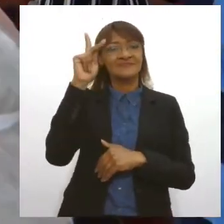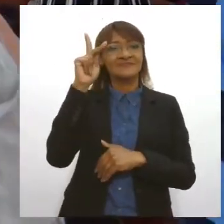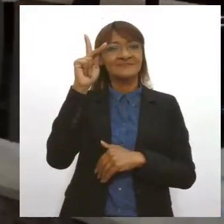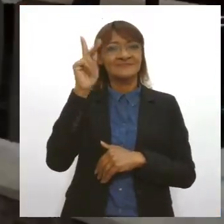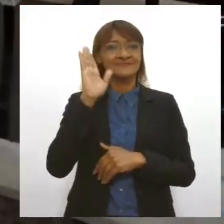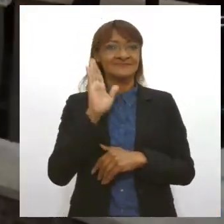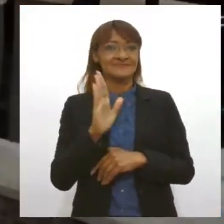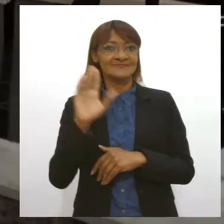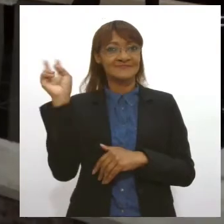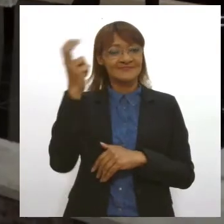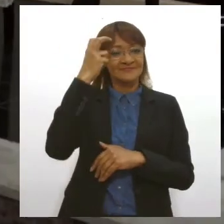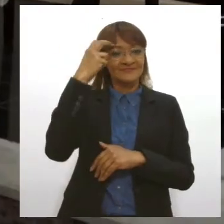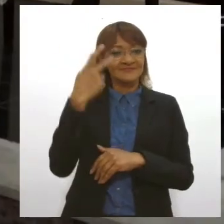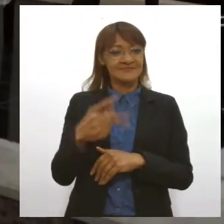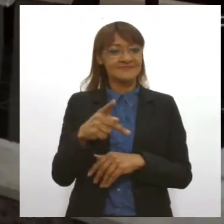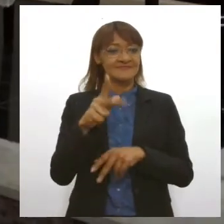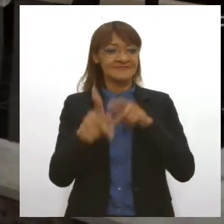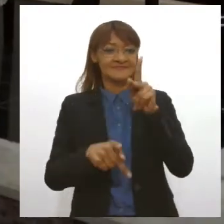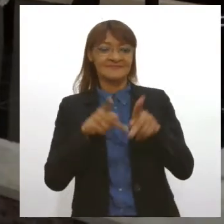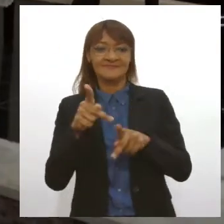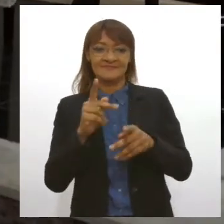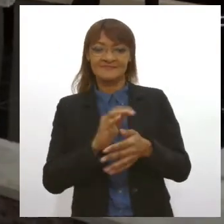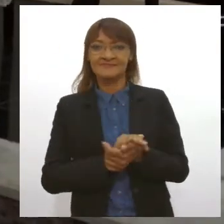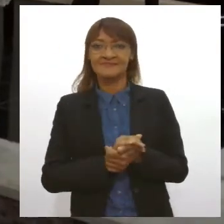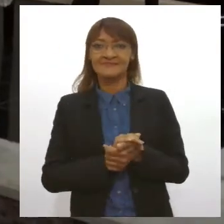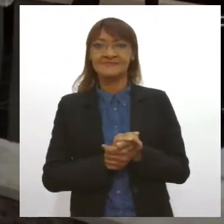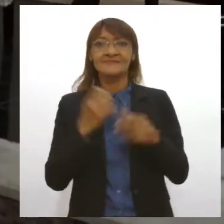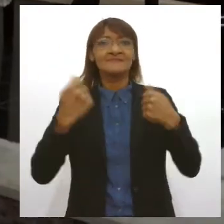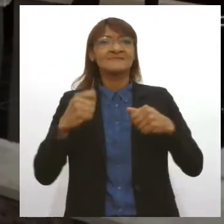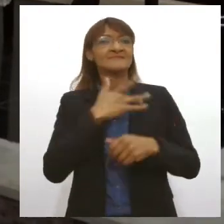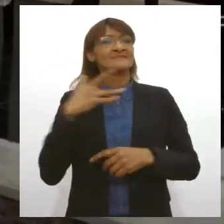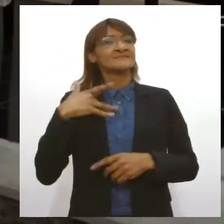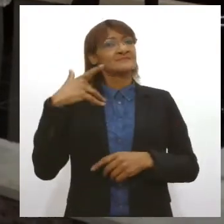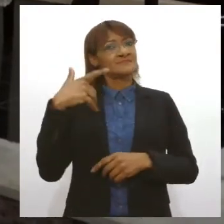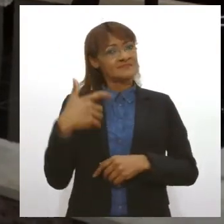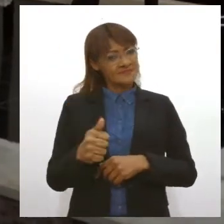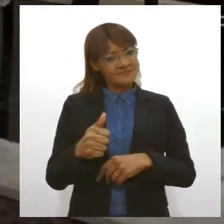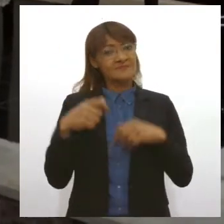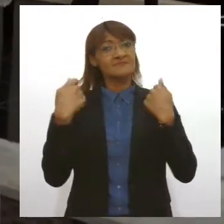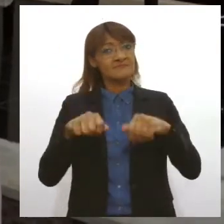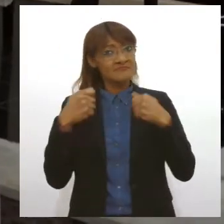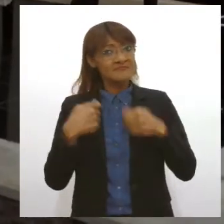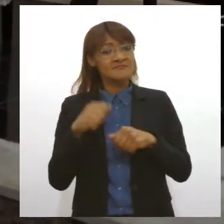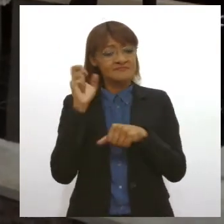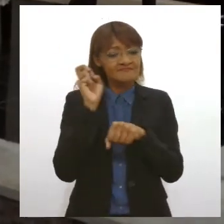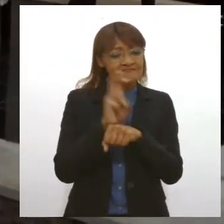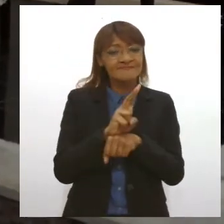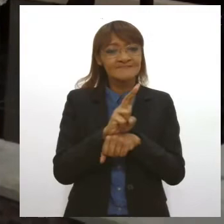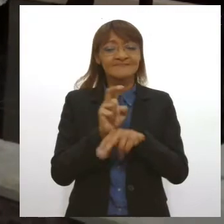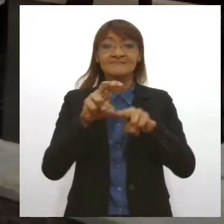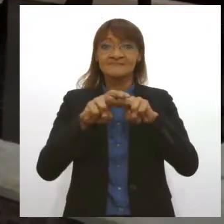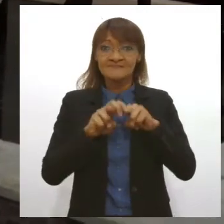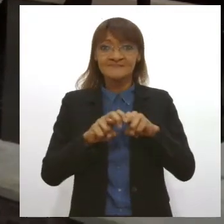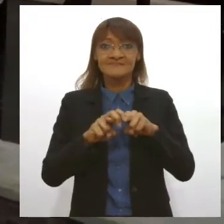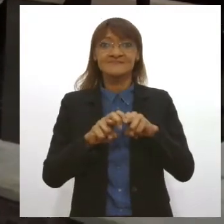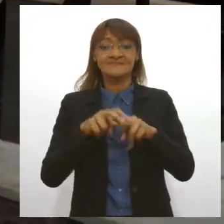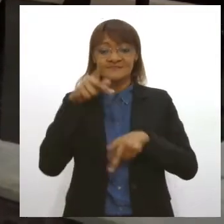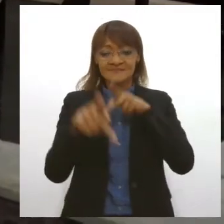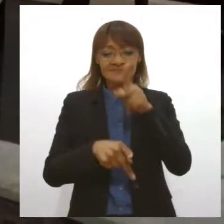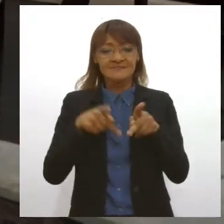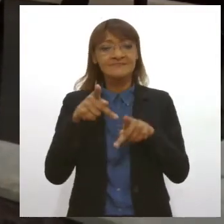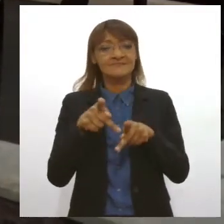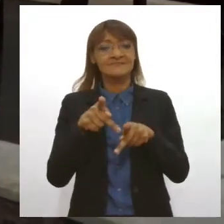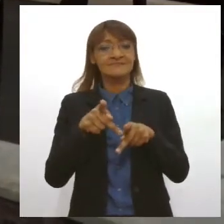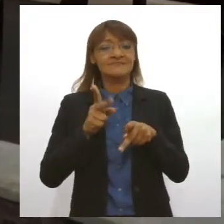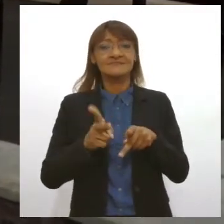popular. O povo precisa, precisa de saúde, precisa de emprego. Então o povo vai atribuindo